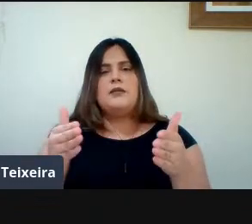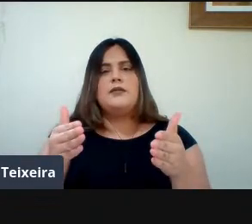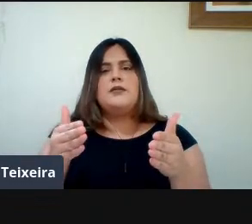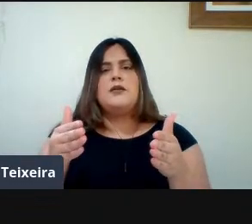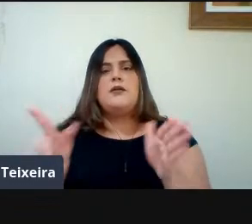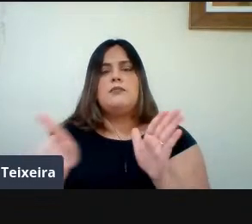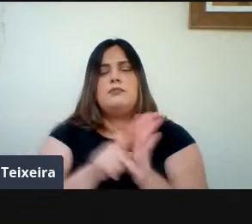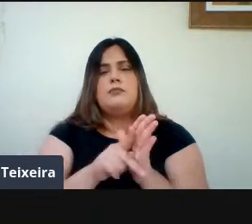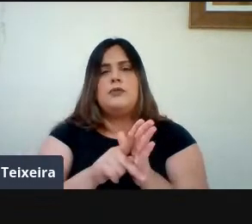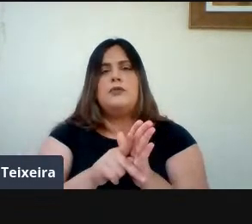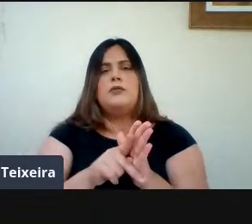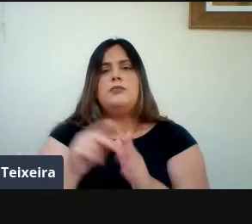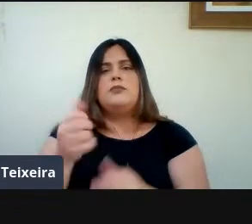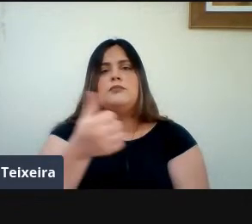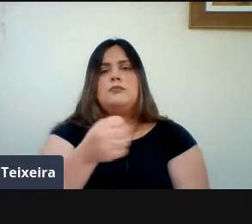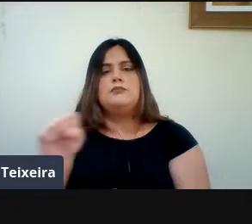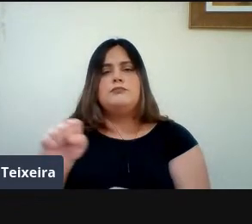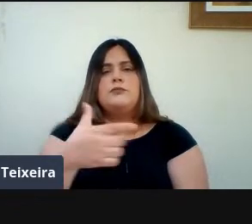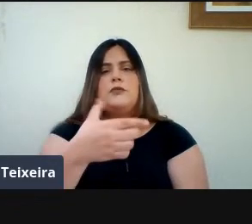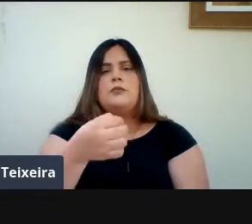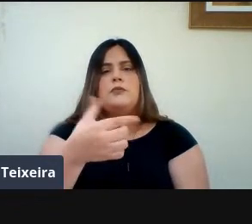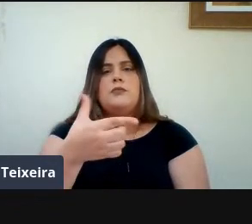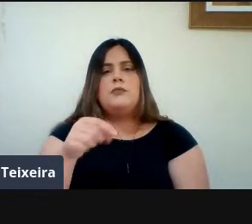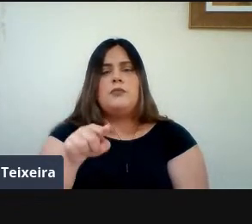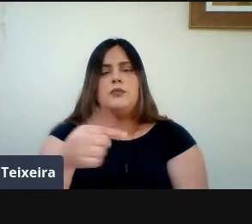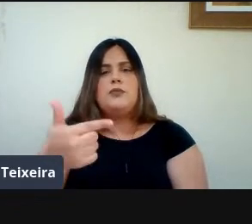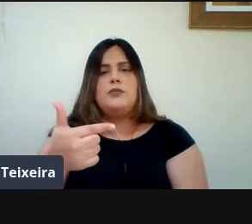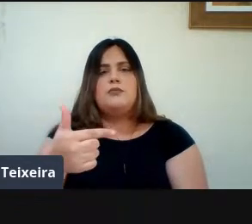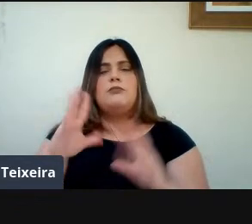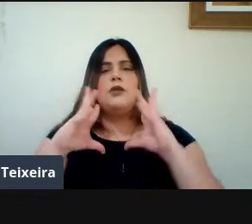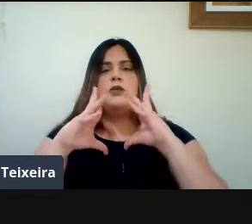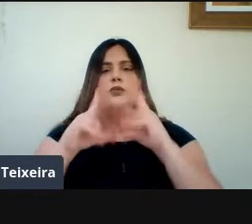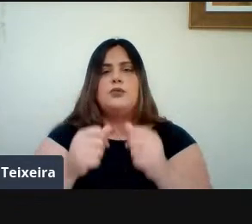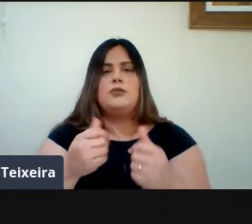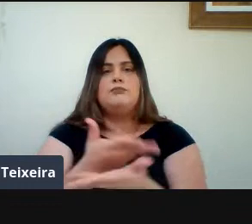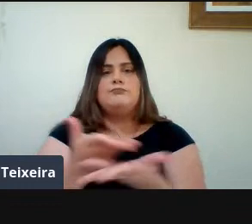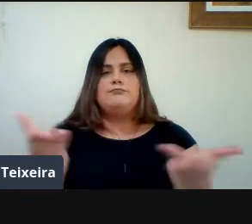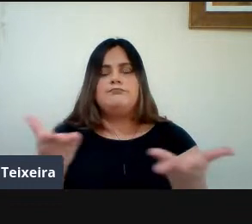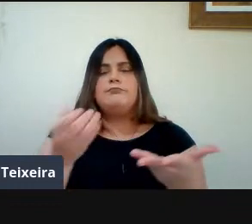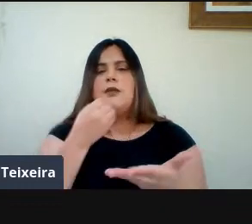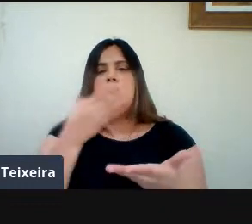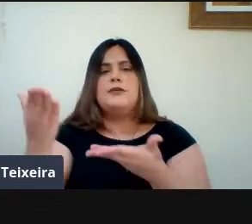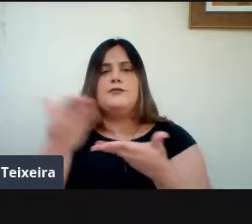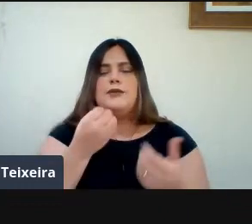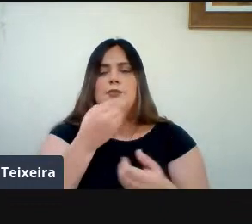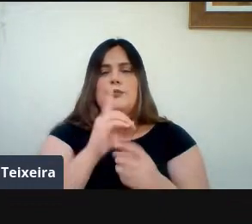período Letivo 2020.2 Sejam todos E todas Bem-vindos E um bom dia A todos